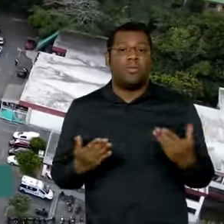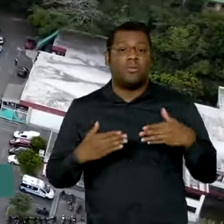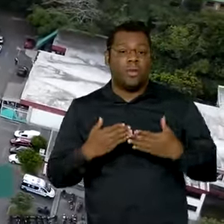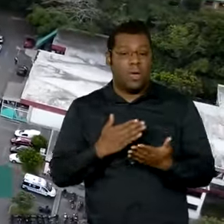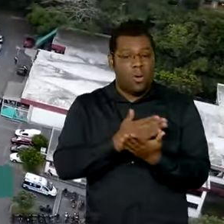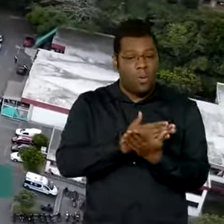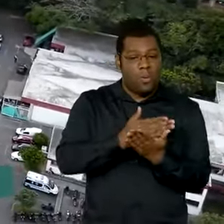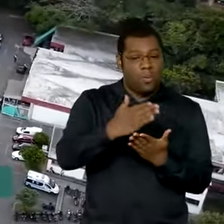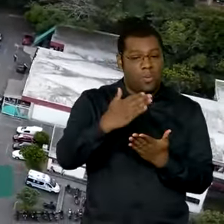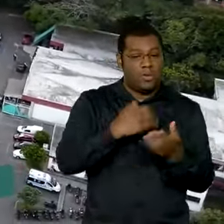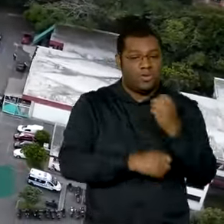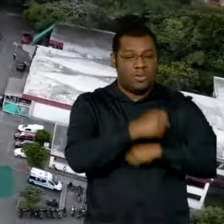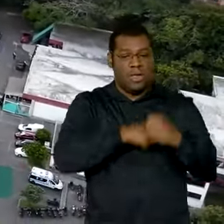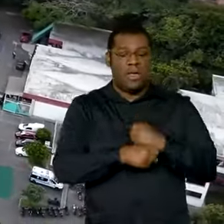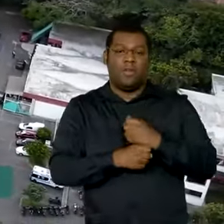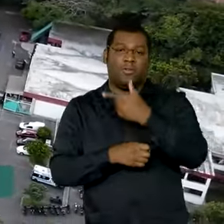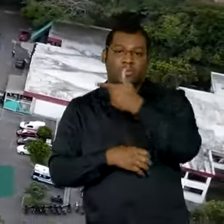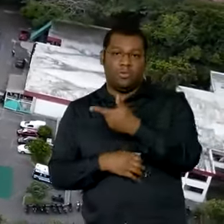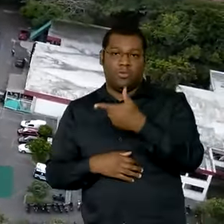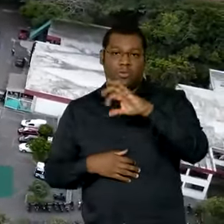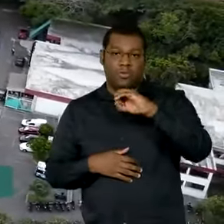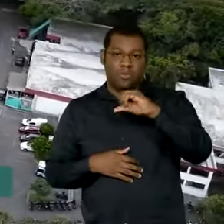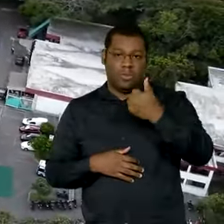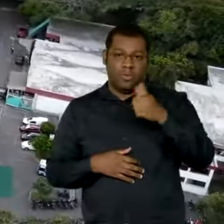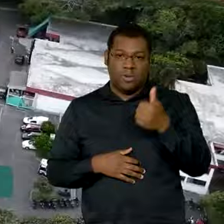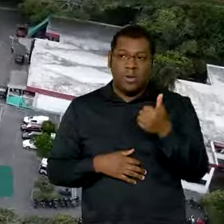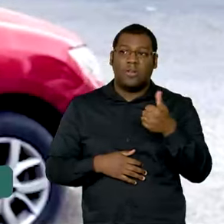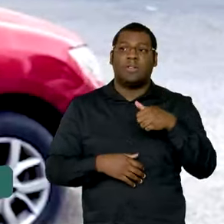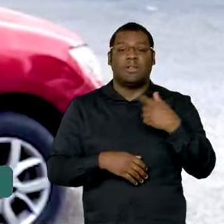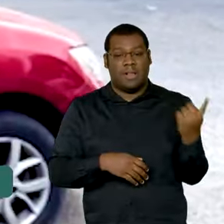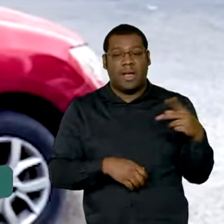2011, em um hospital na cidade de Ibagué.